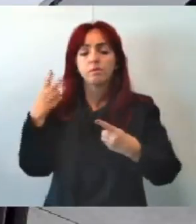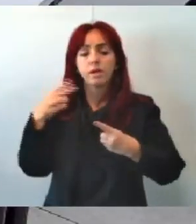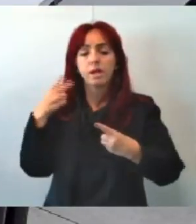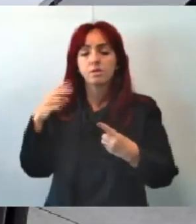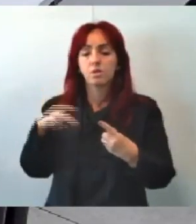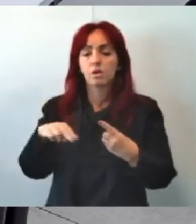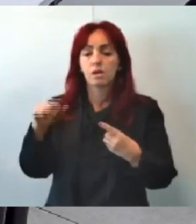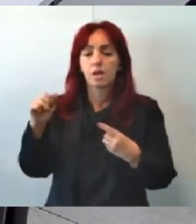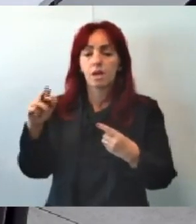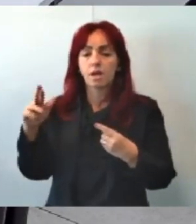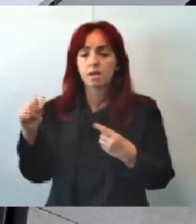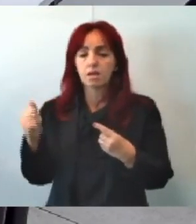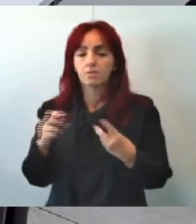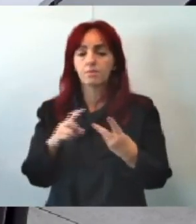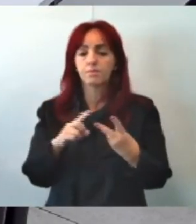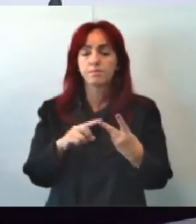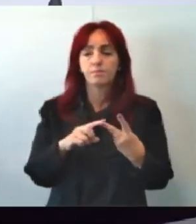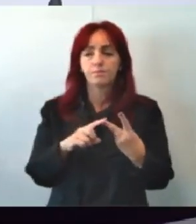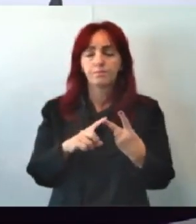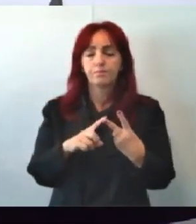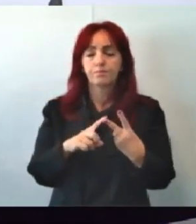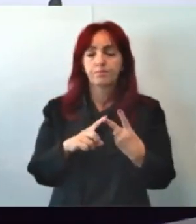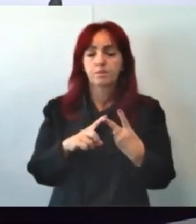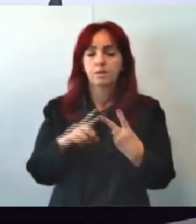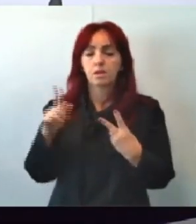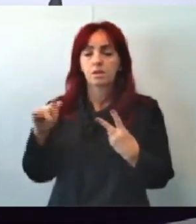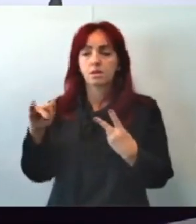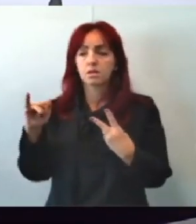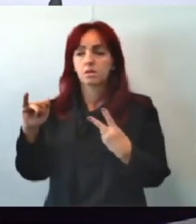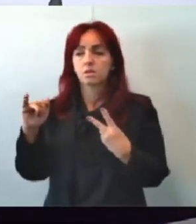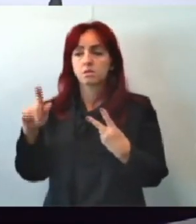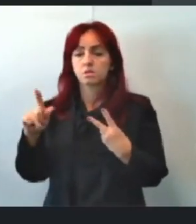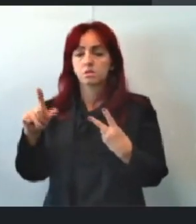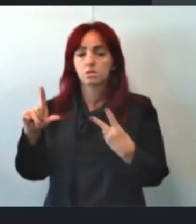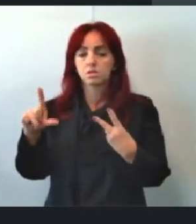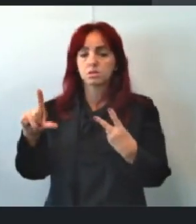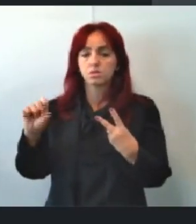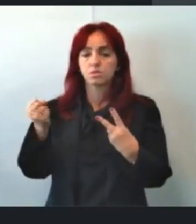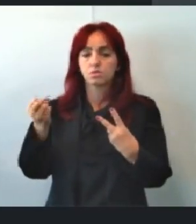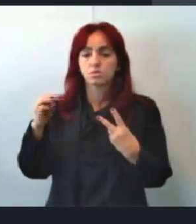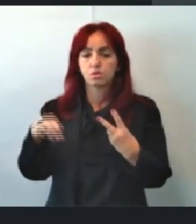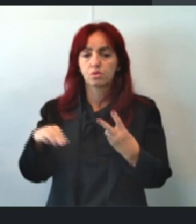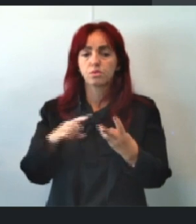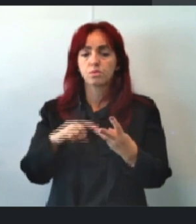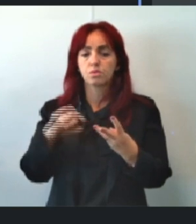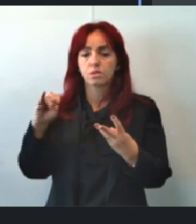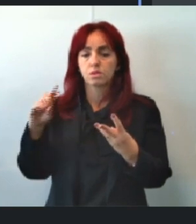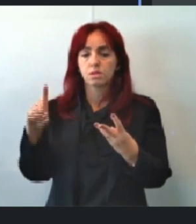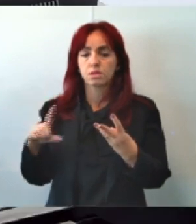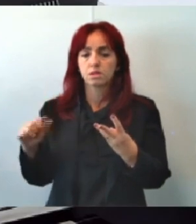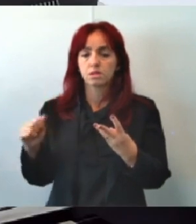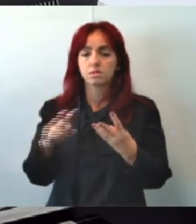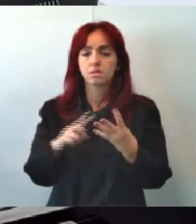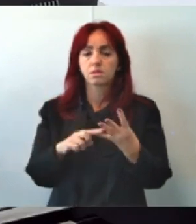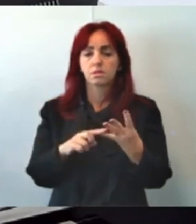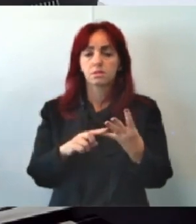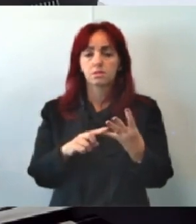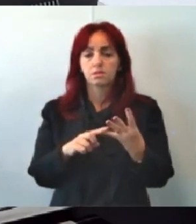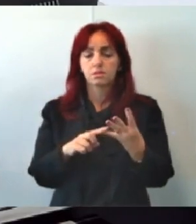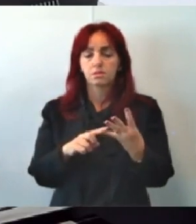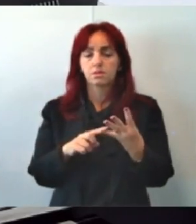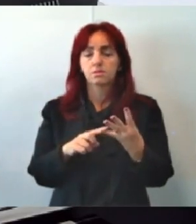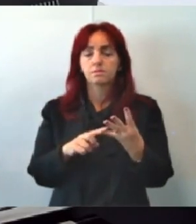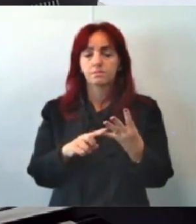De acordo Vereador Gilson Guimarães? De Vereadora Isa? De acordo Eu também voto Eu